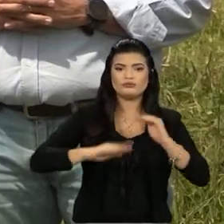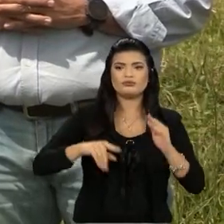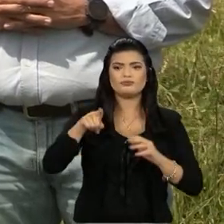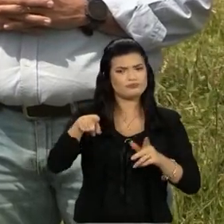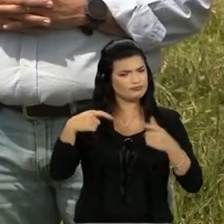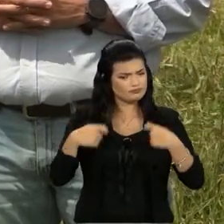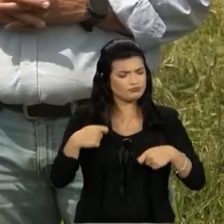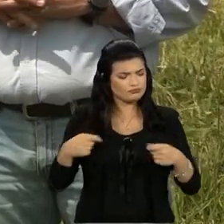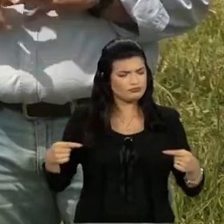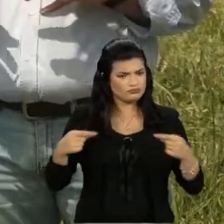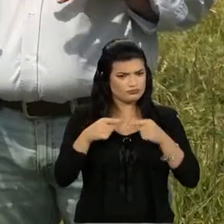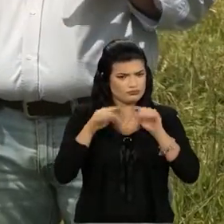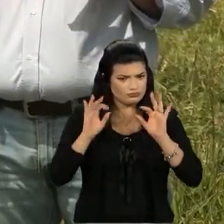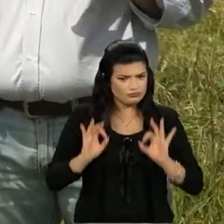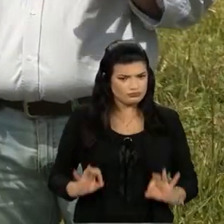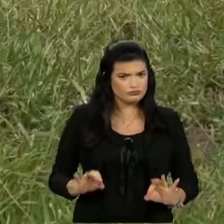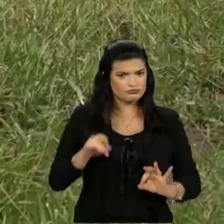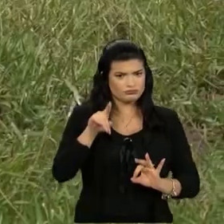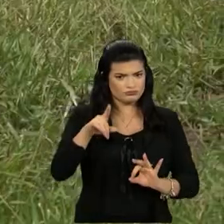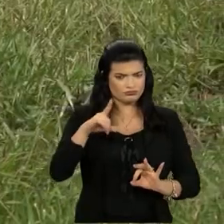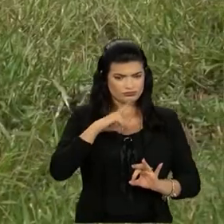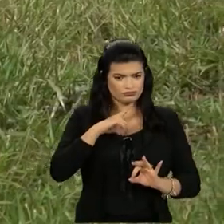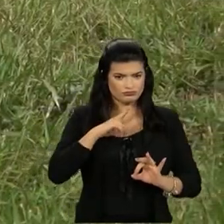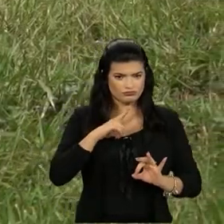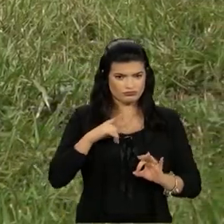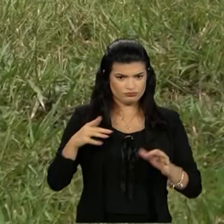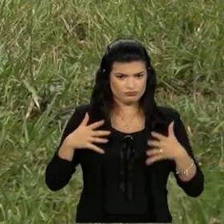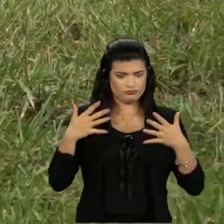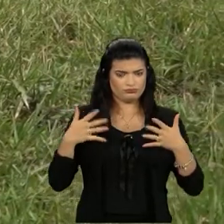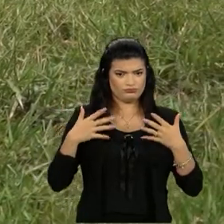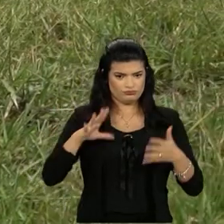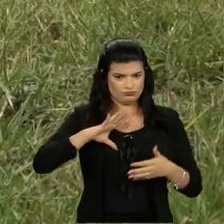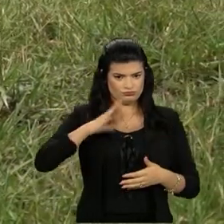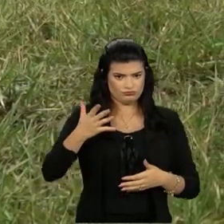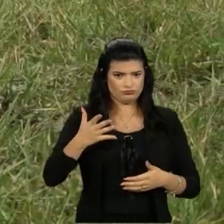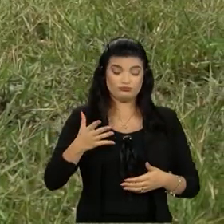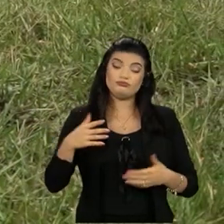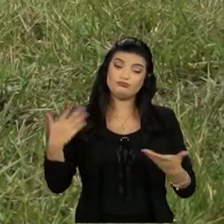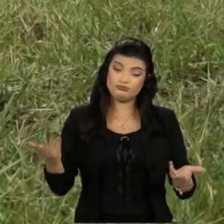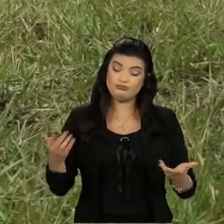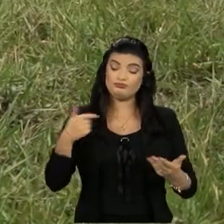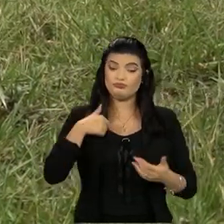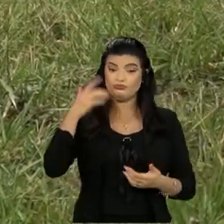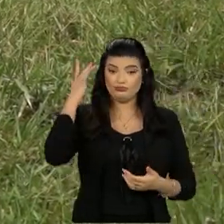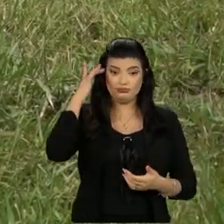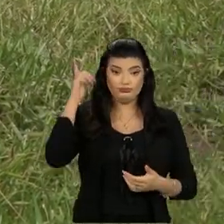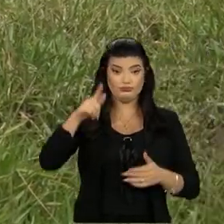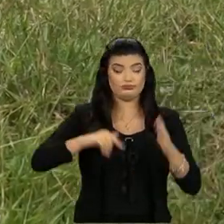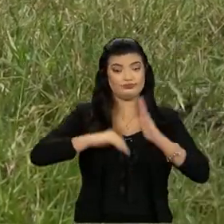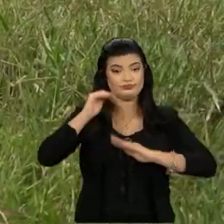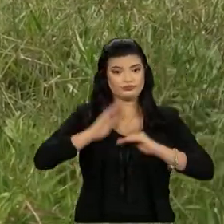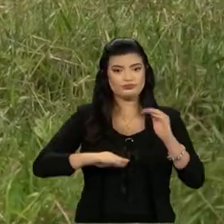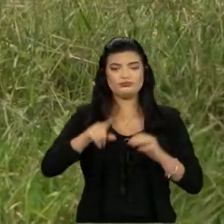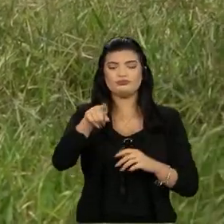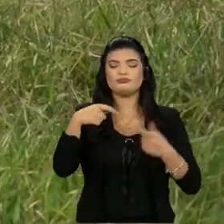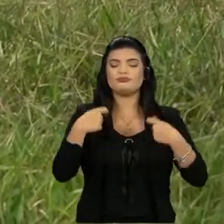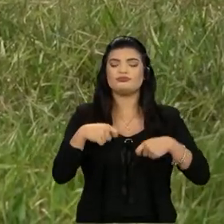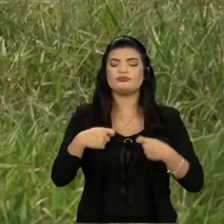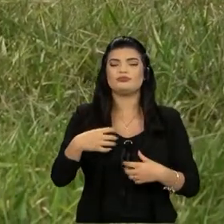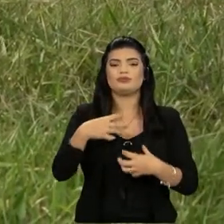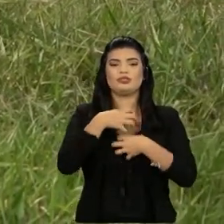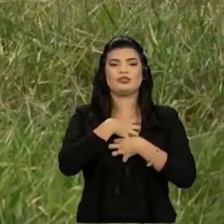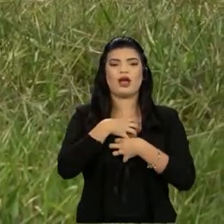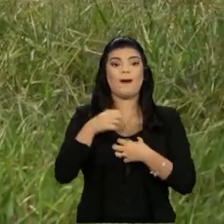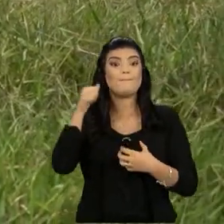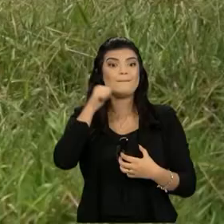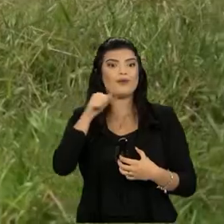sido essa tônica? Você acha que isso tem sido fotomotivador? É, eu acho que, assim, de uma forma, o produtor tem aquele sentimento, ah, a fêmea